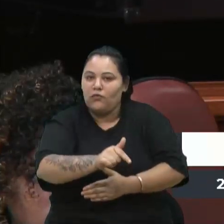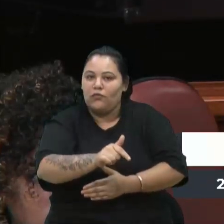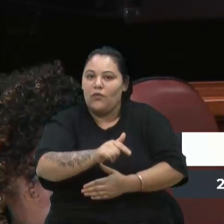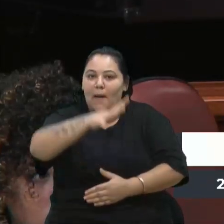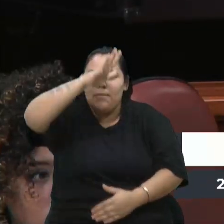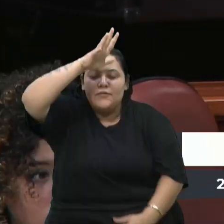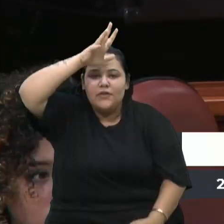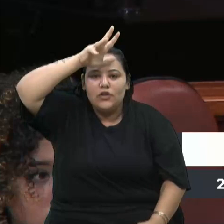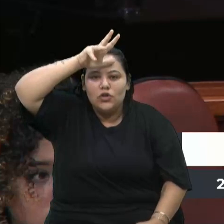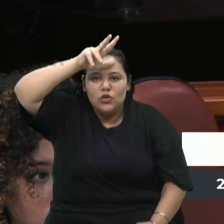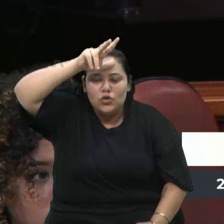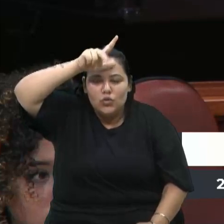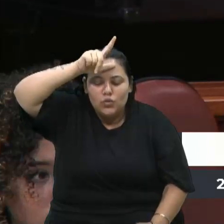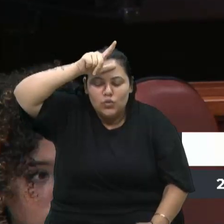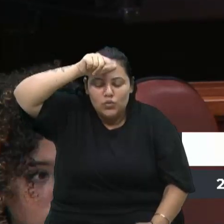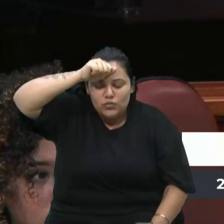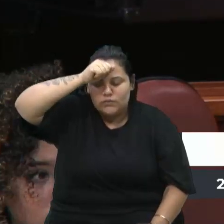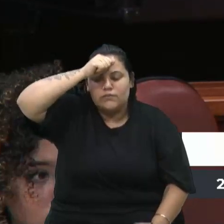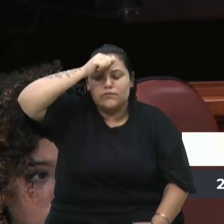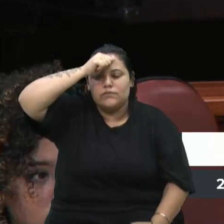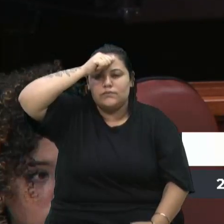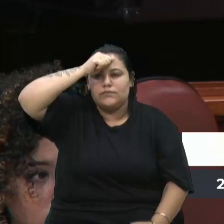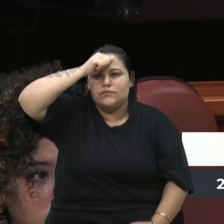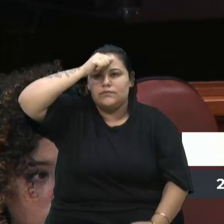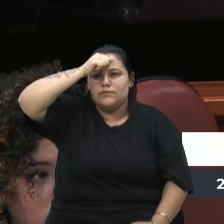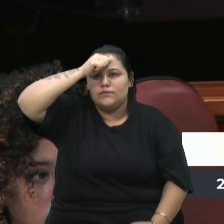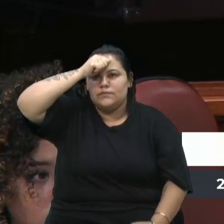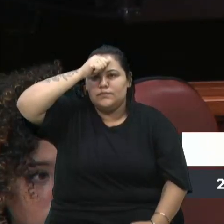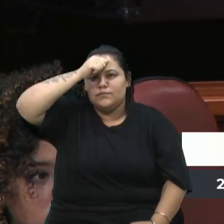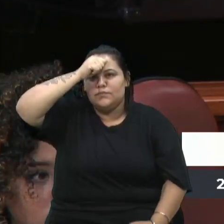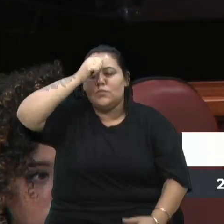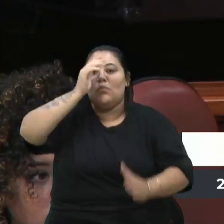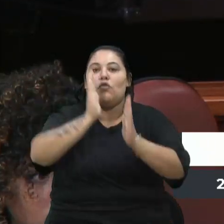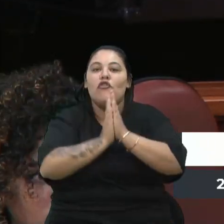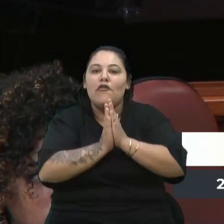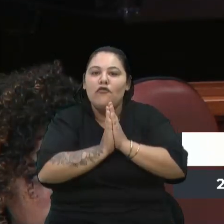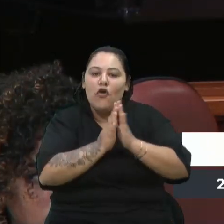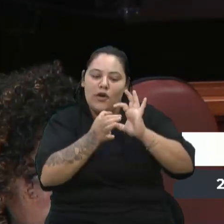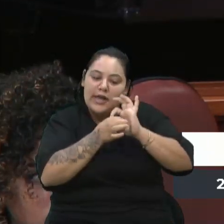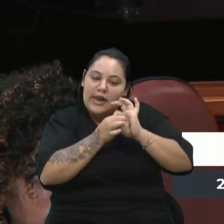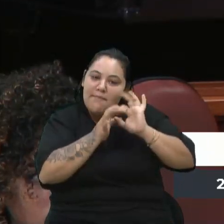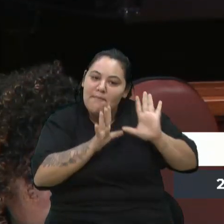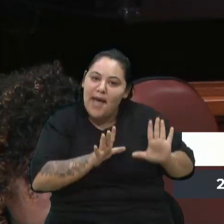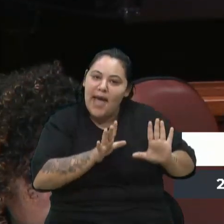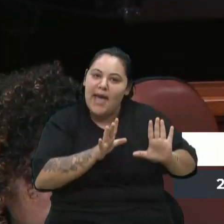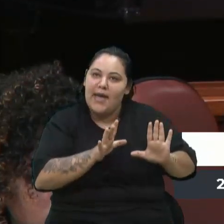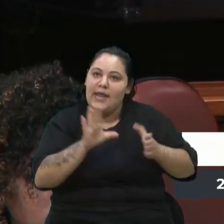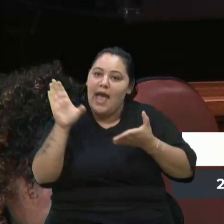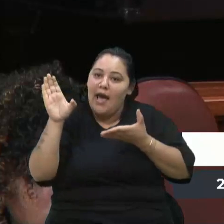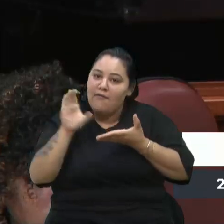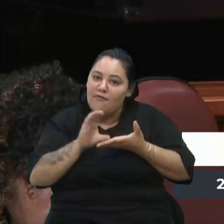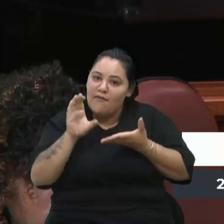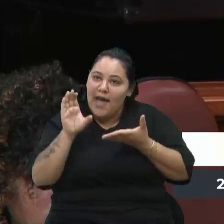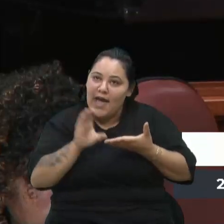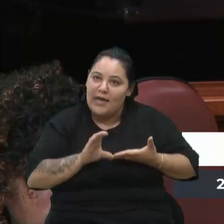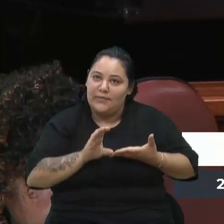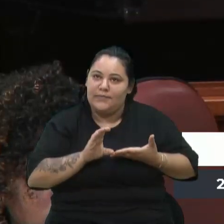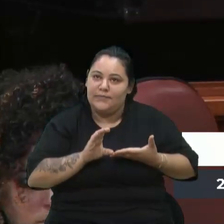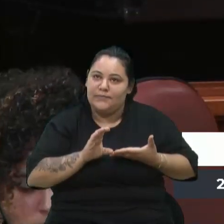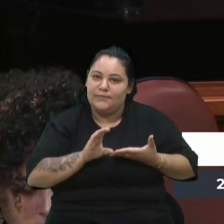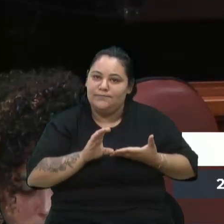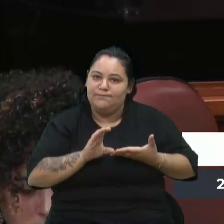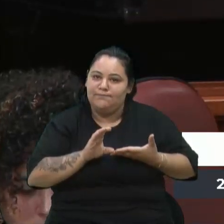Prefeitura Municipal que despenda o recurso de um montante que não é